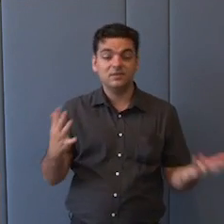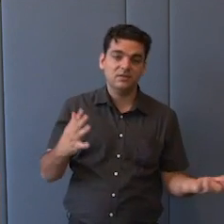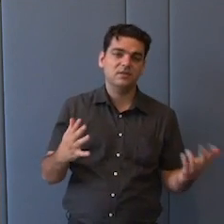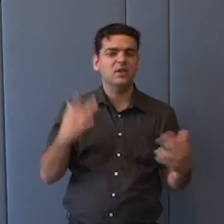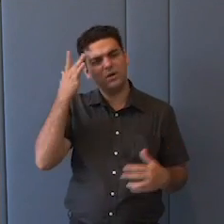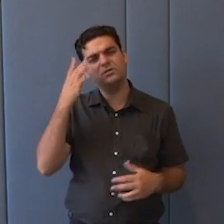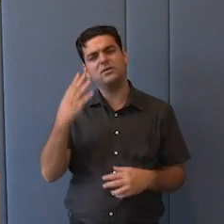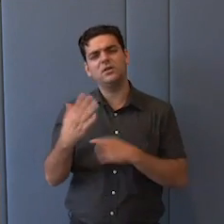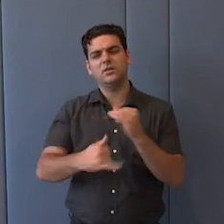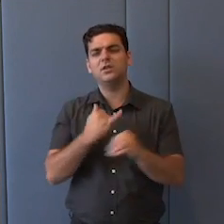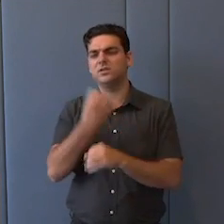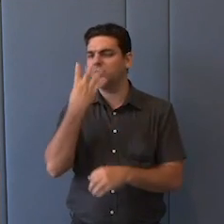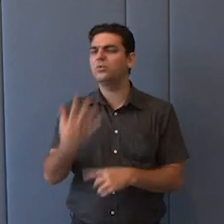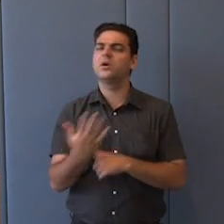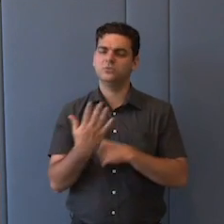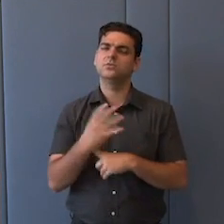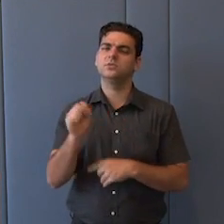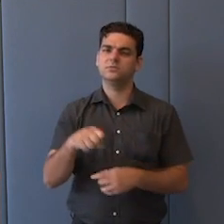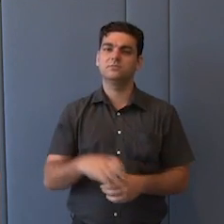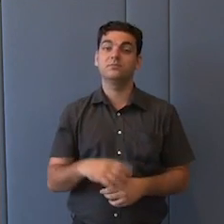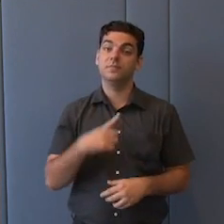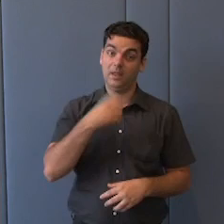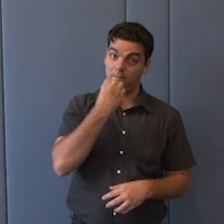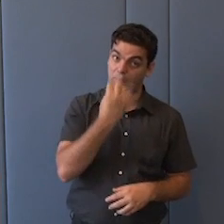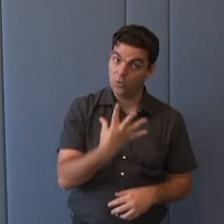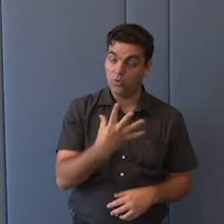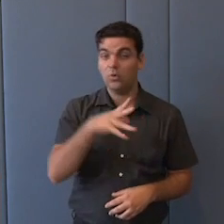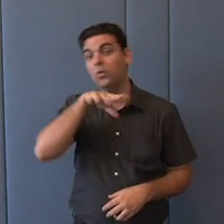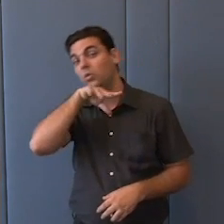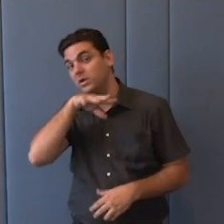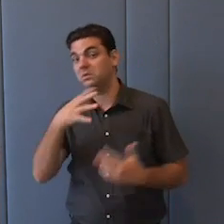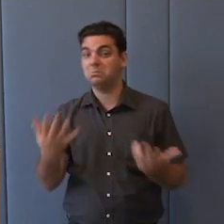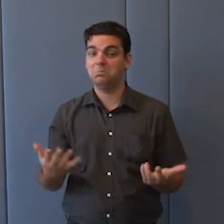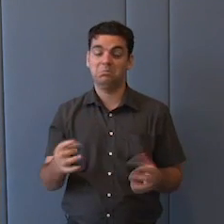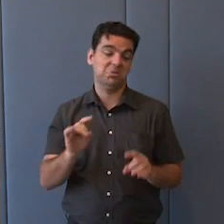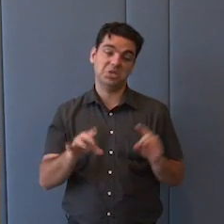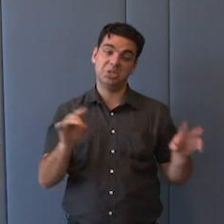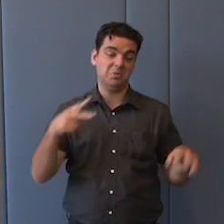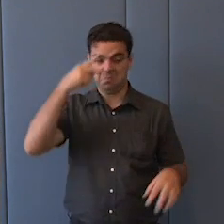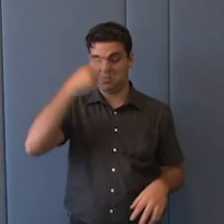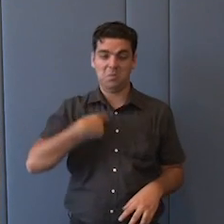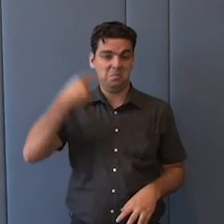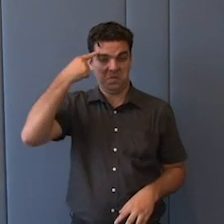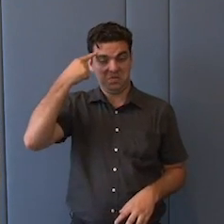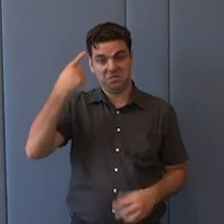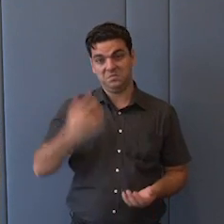necessidade de conviver com as contradições e com os riscos, com os perigos. Quem não quer risco não sai da cama de manhã.